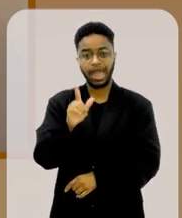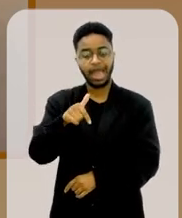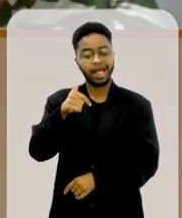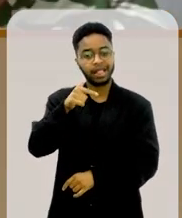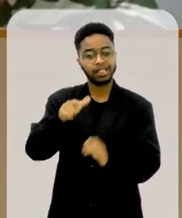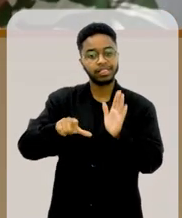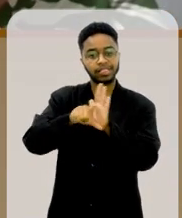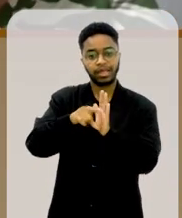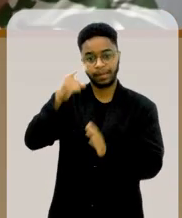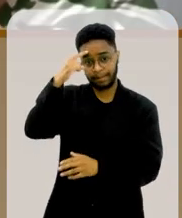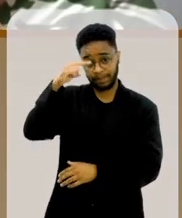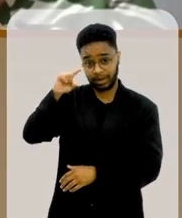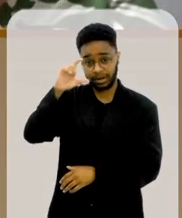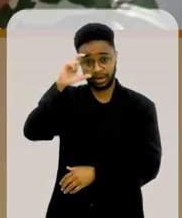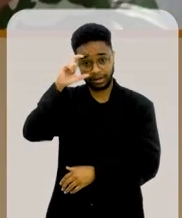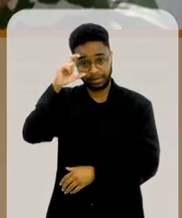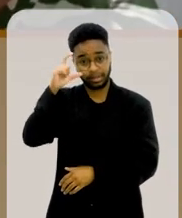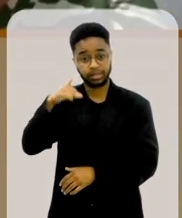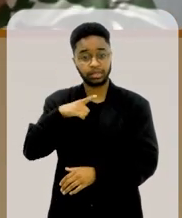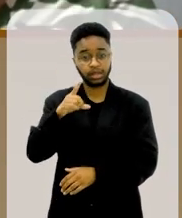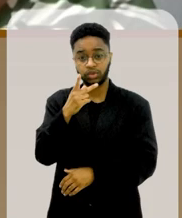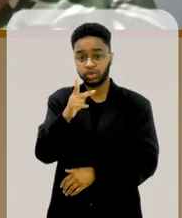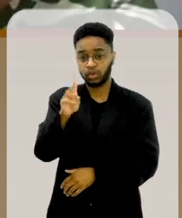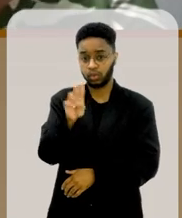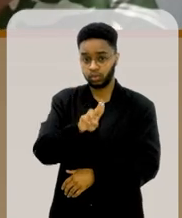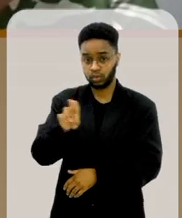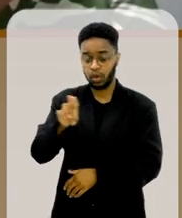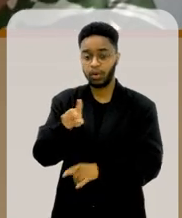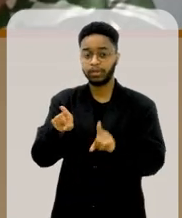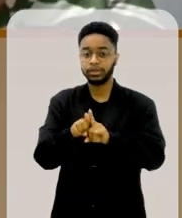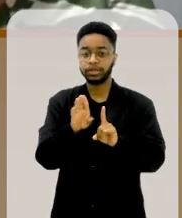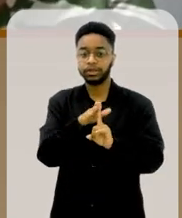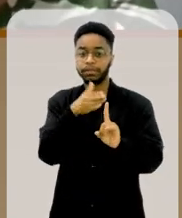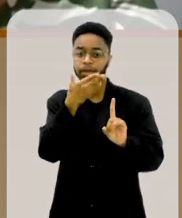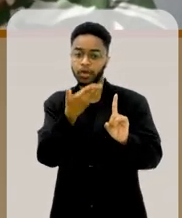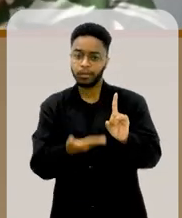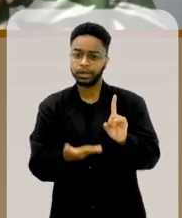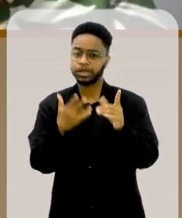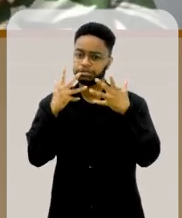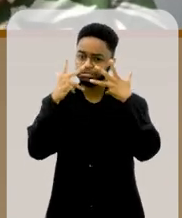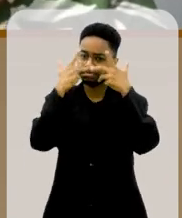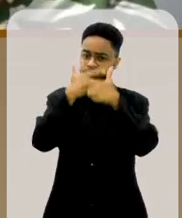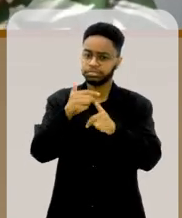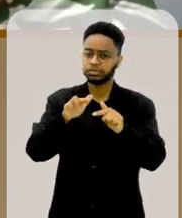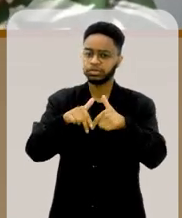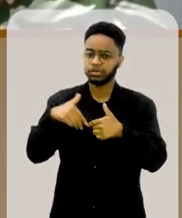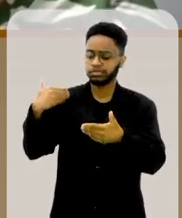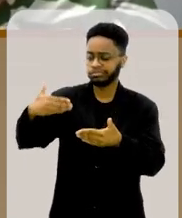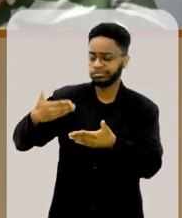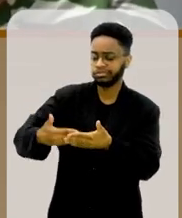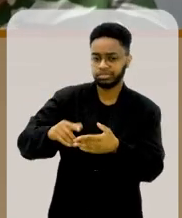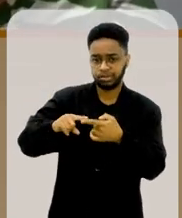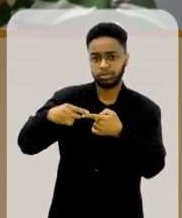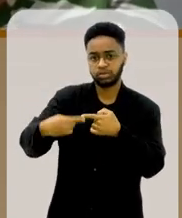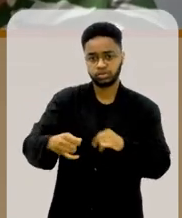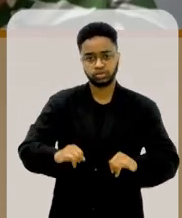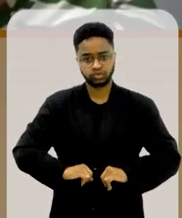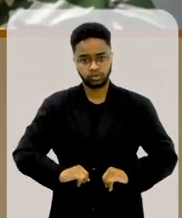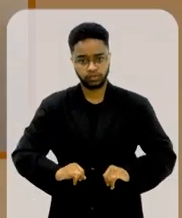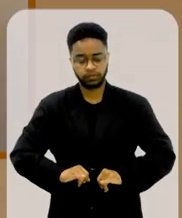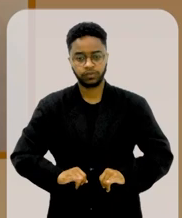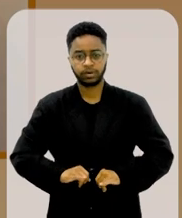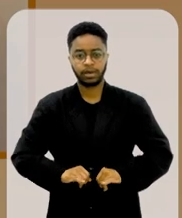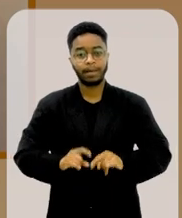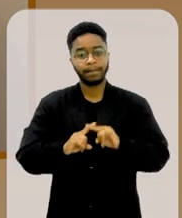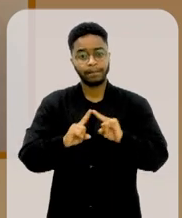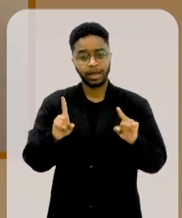Maria da Penha, que ganhou o seu nome, que é uma homenagem belíssima depois de todo esse sofrimento, mas